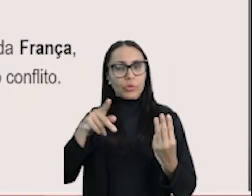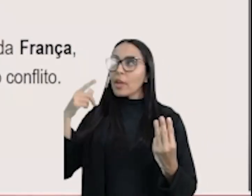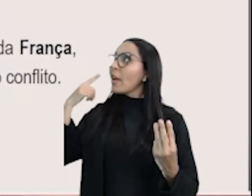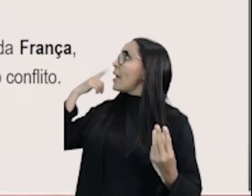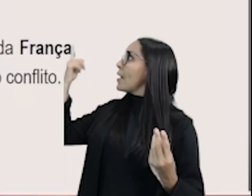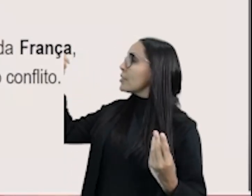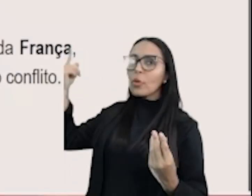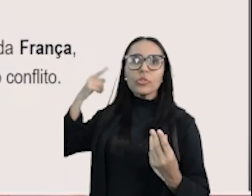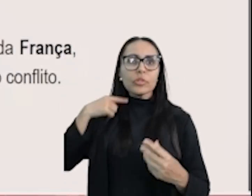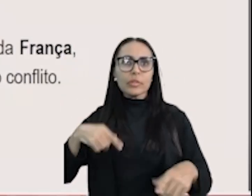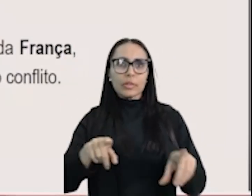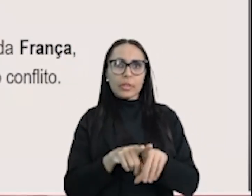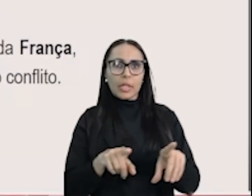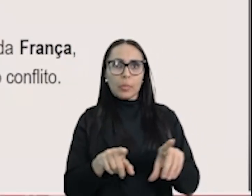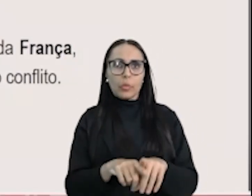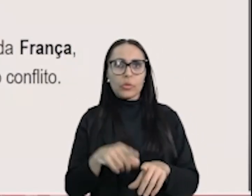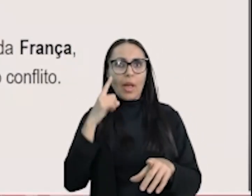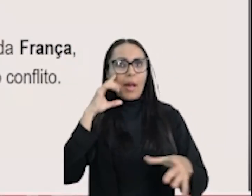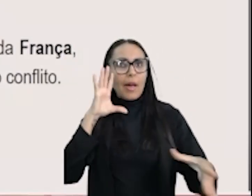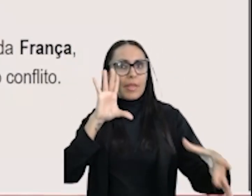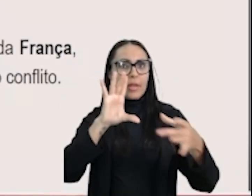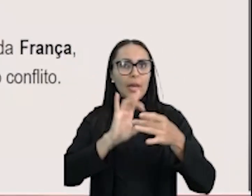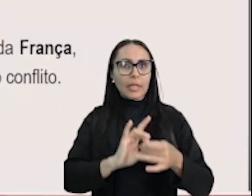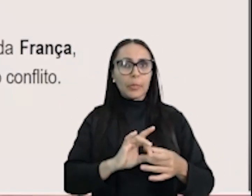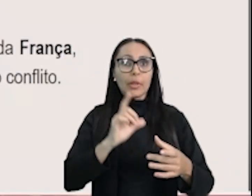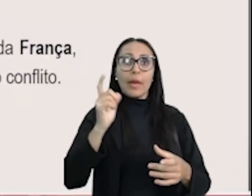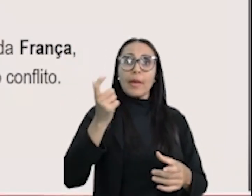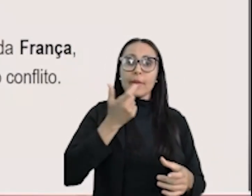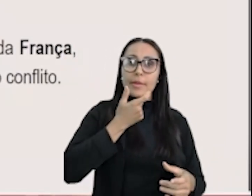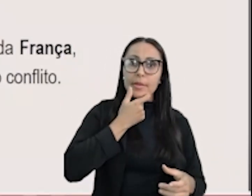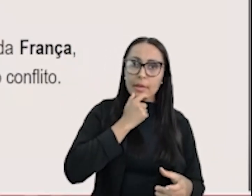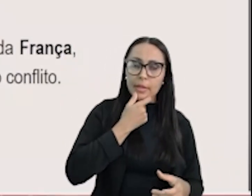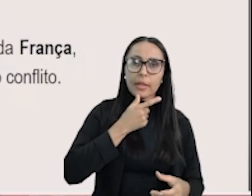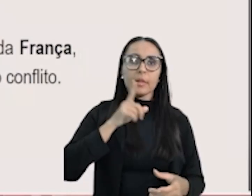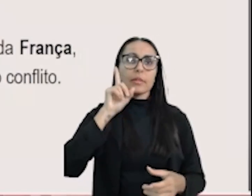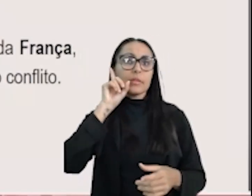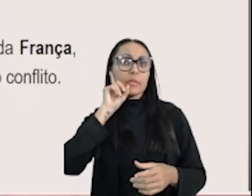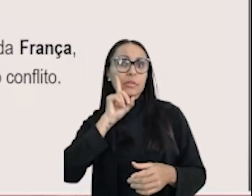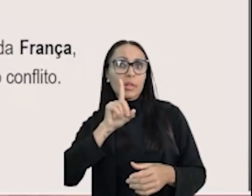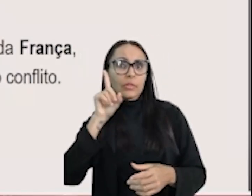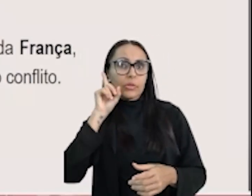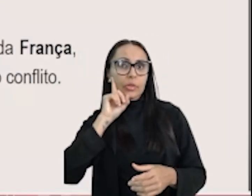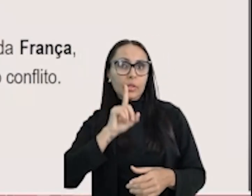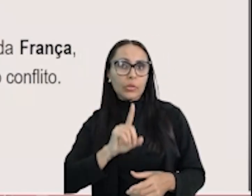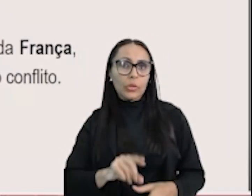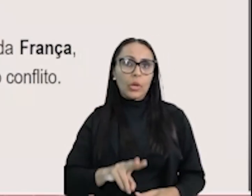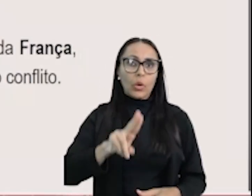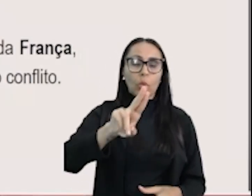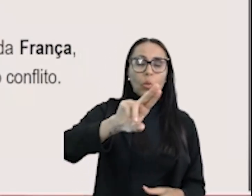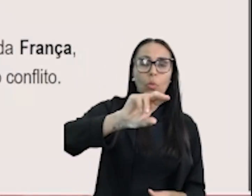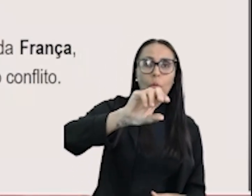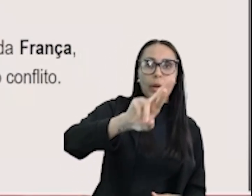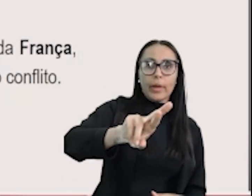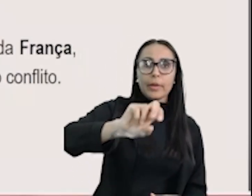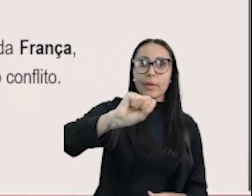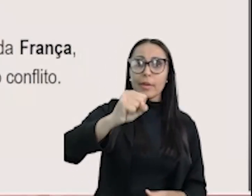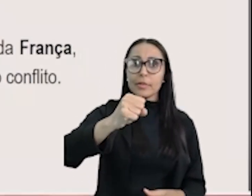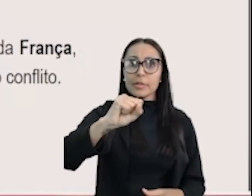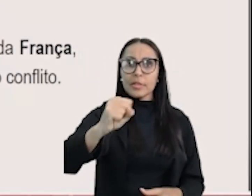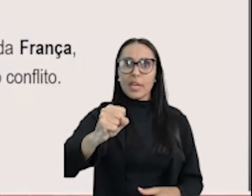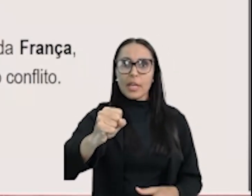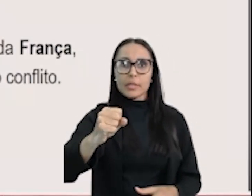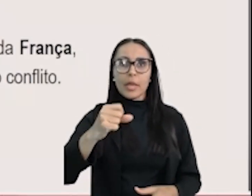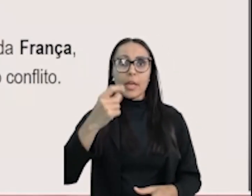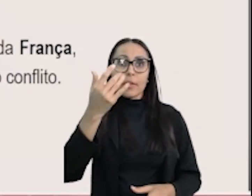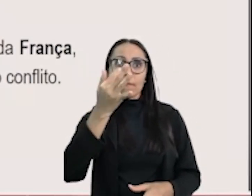nós temos as potências aliadas, formadas pela Inglaterra, Estados Unidos, União Soviética,